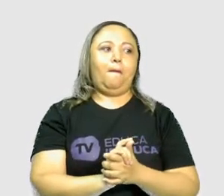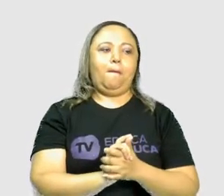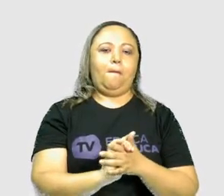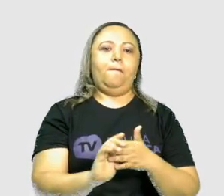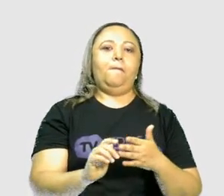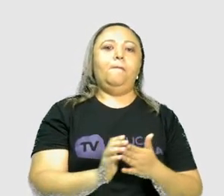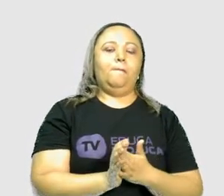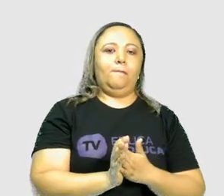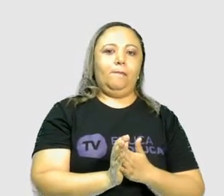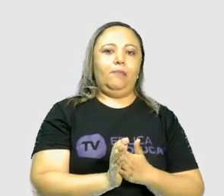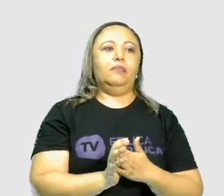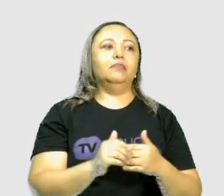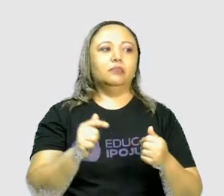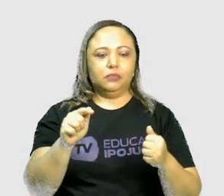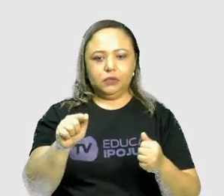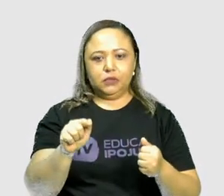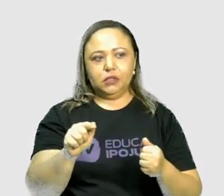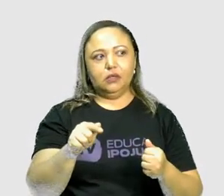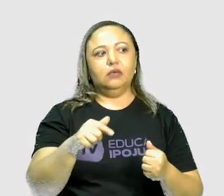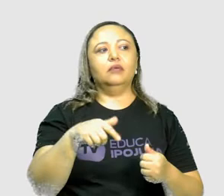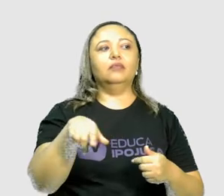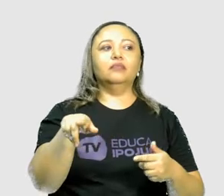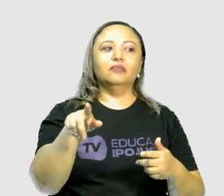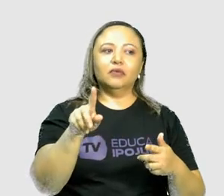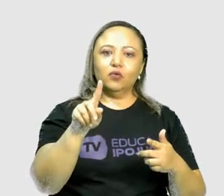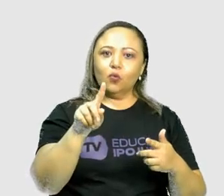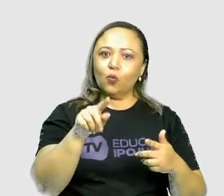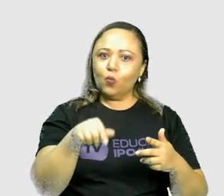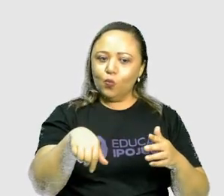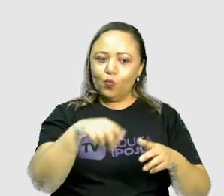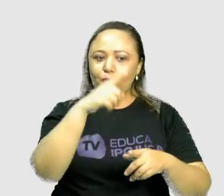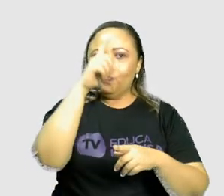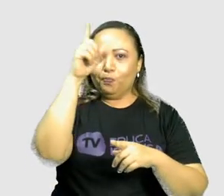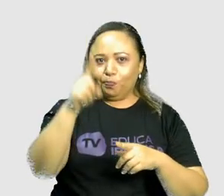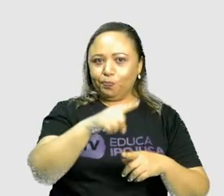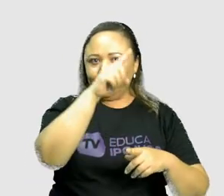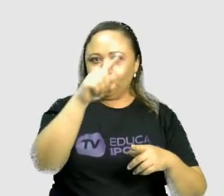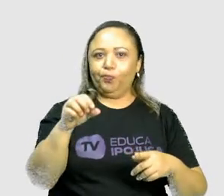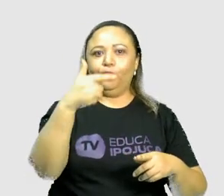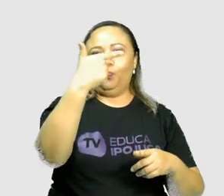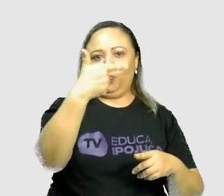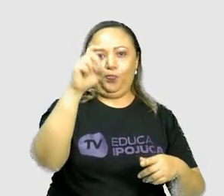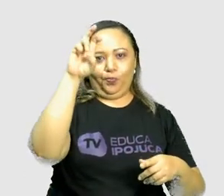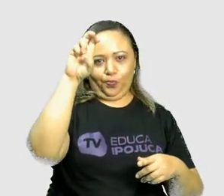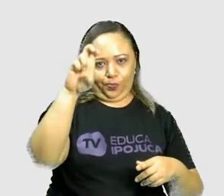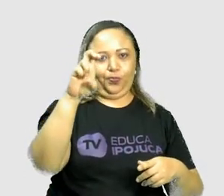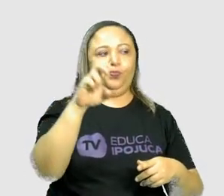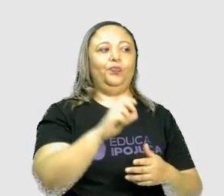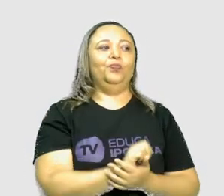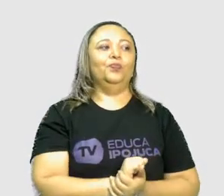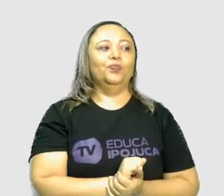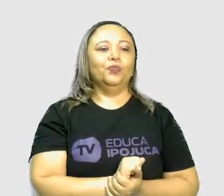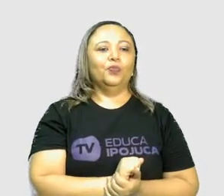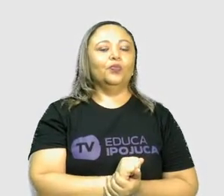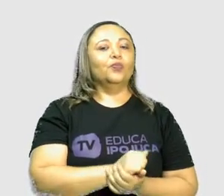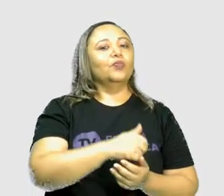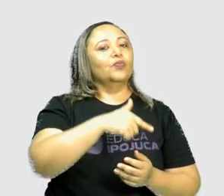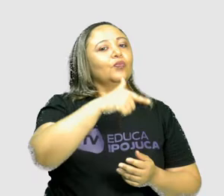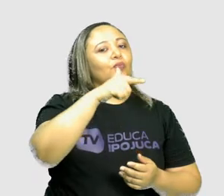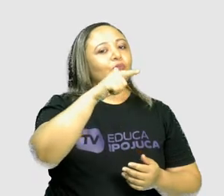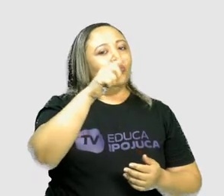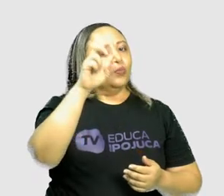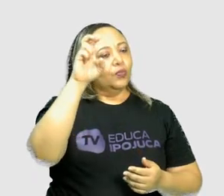um número ímpar. Pois é. Então, o primeiro número cortado é o número 25. Aí eu pergunto para você.